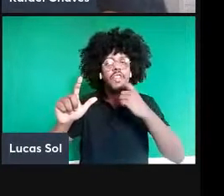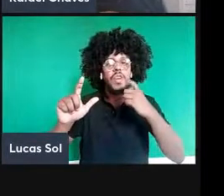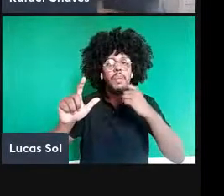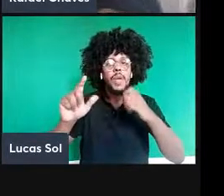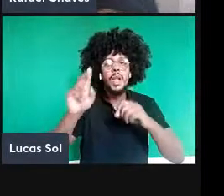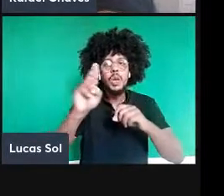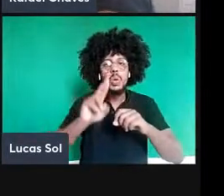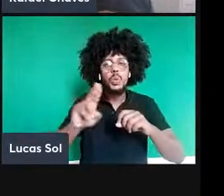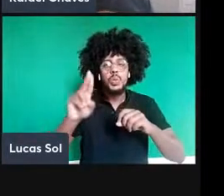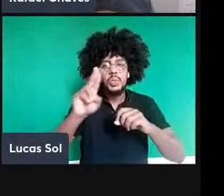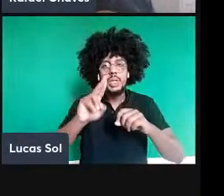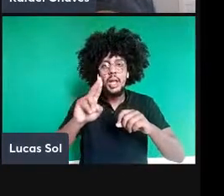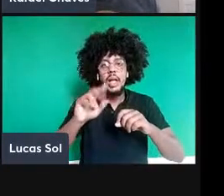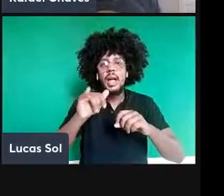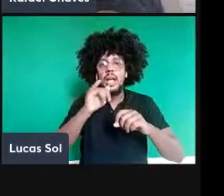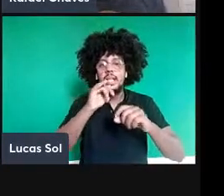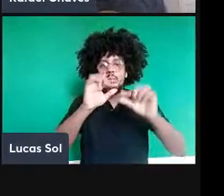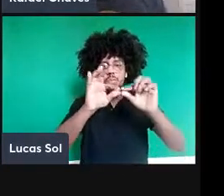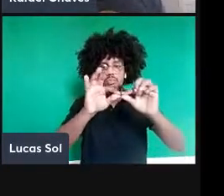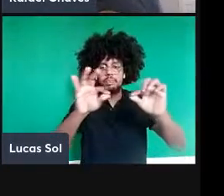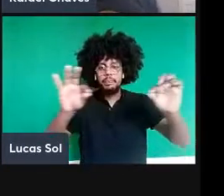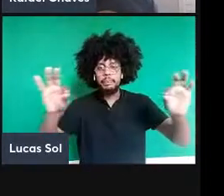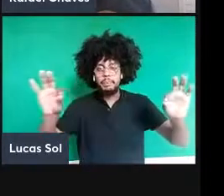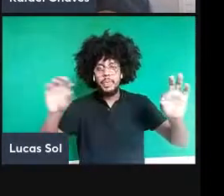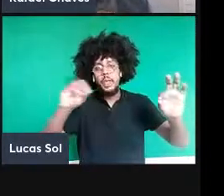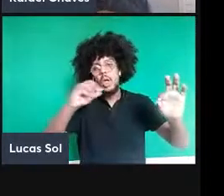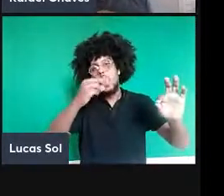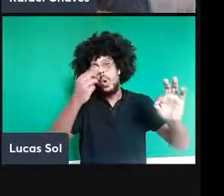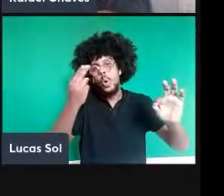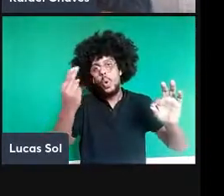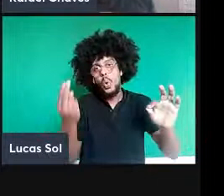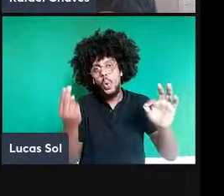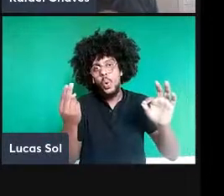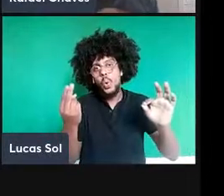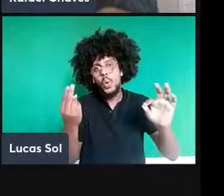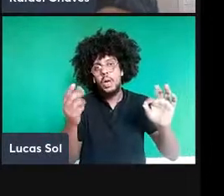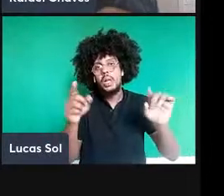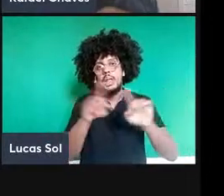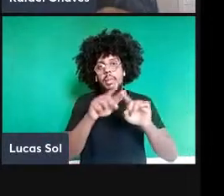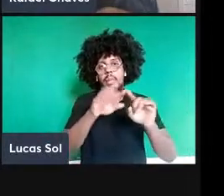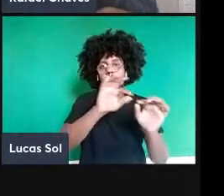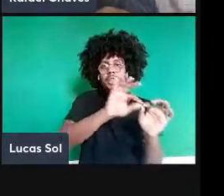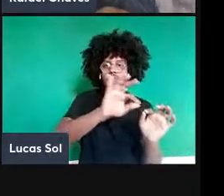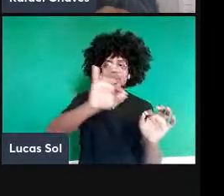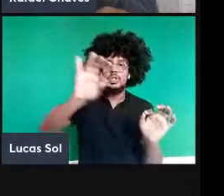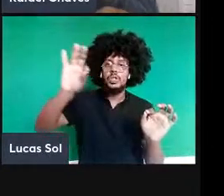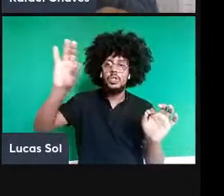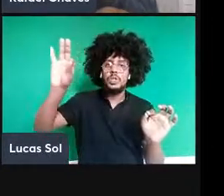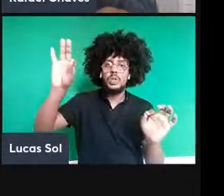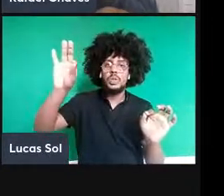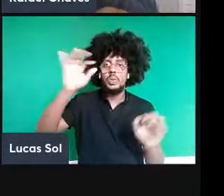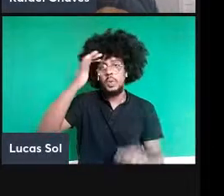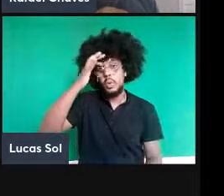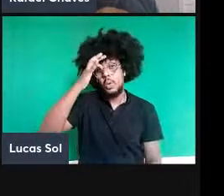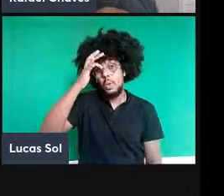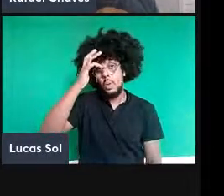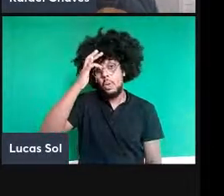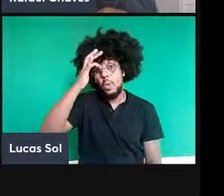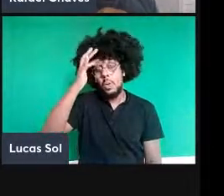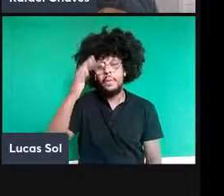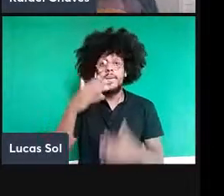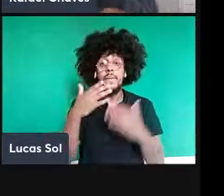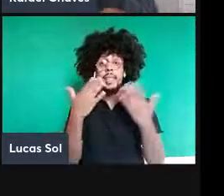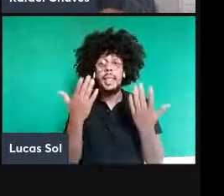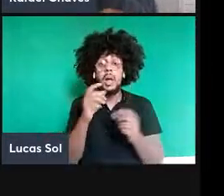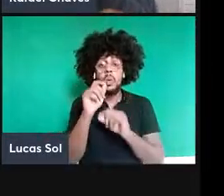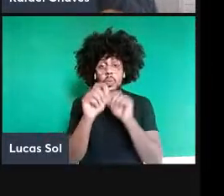horizontal ou ao longo da direção diagonal. Enfim. Então, a grande sacada aqui é que eu posso